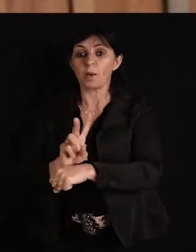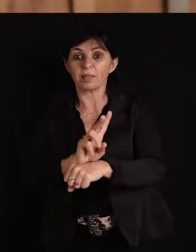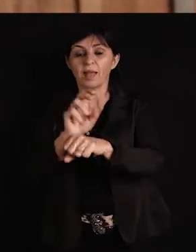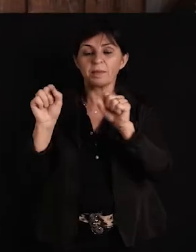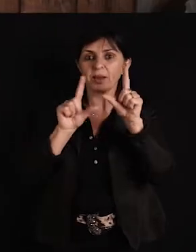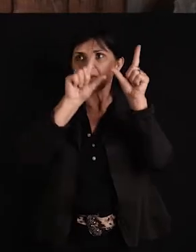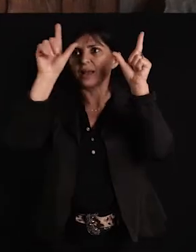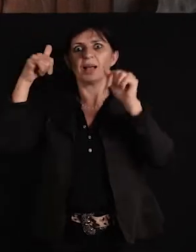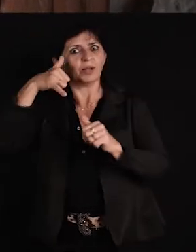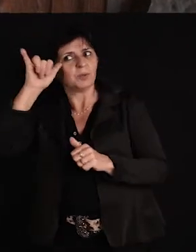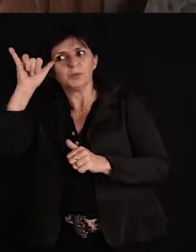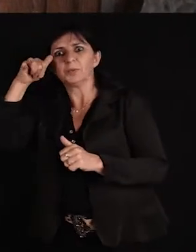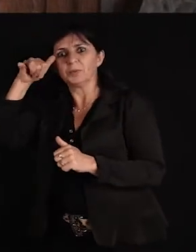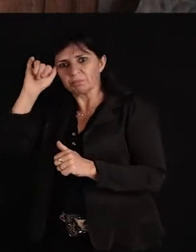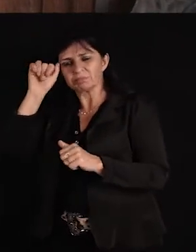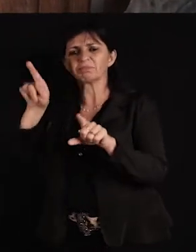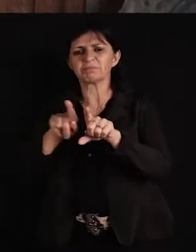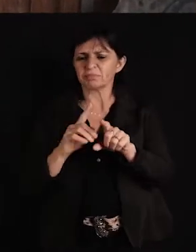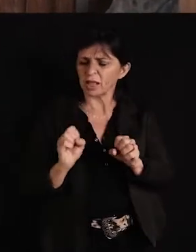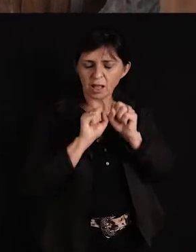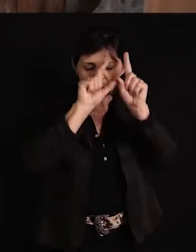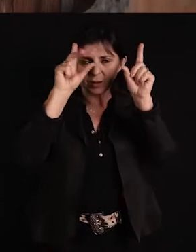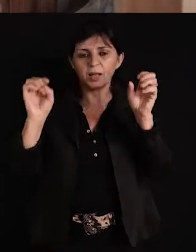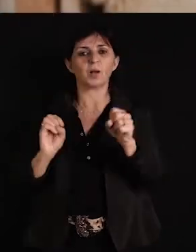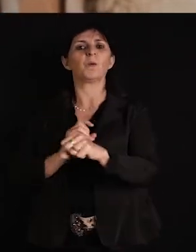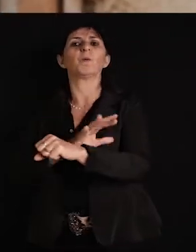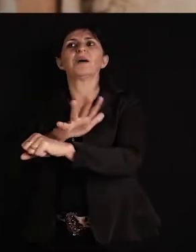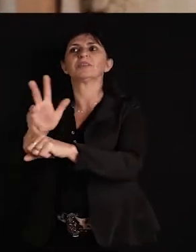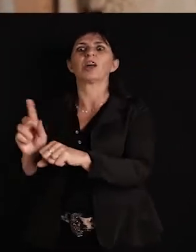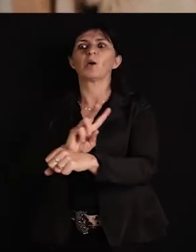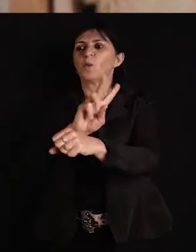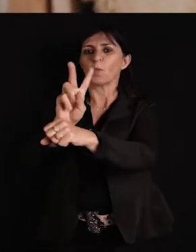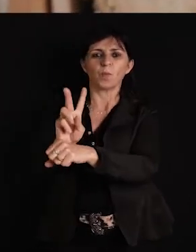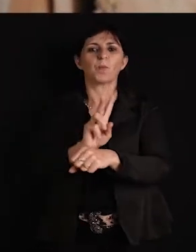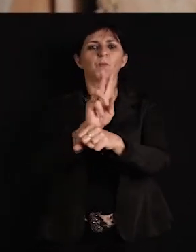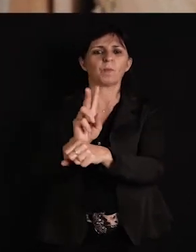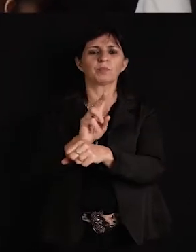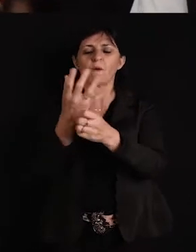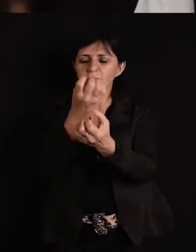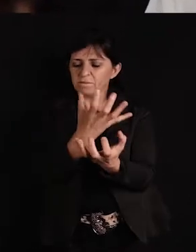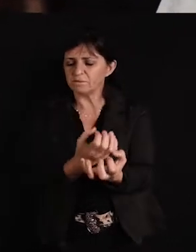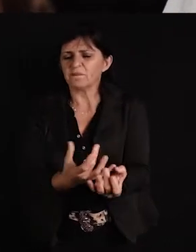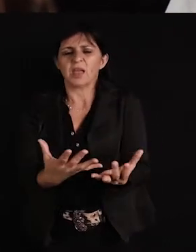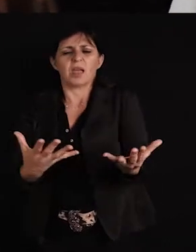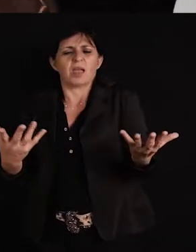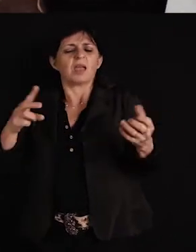nesse tropeão de imenso o pão para o Rio Grandino, ensina o destino para o reponto do roteiro. Um verde campo,